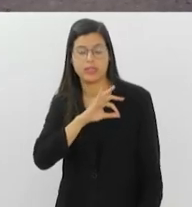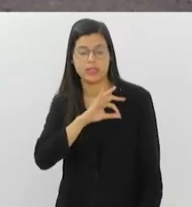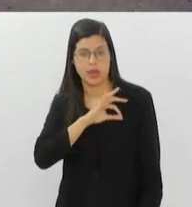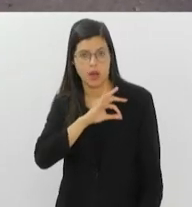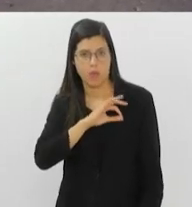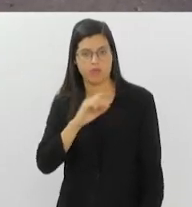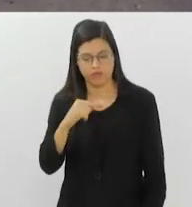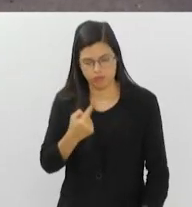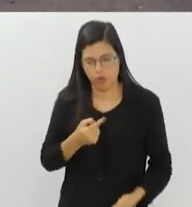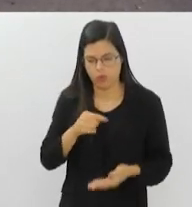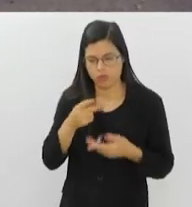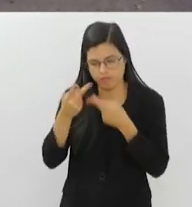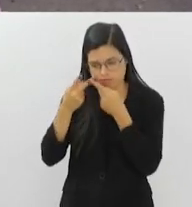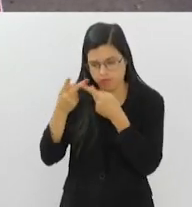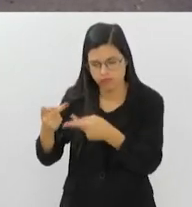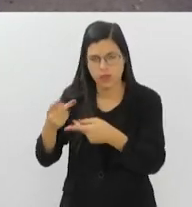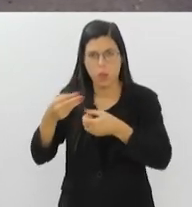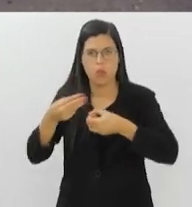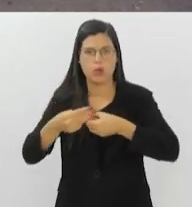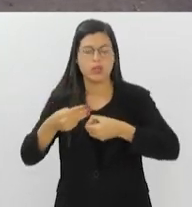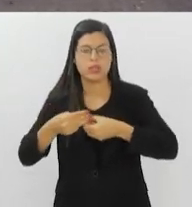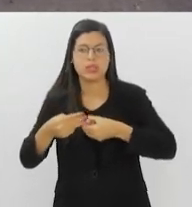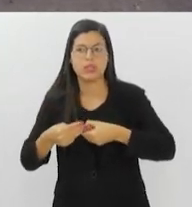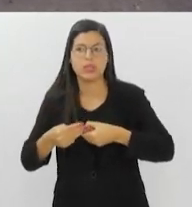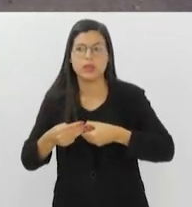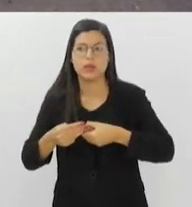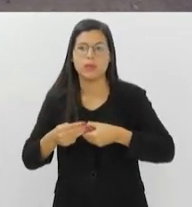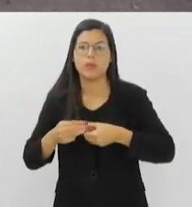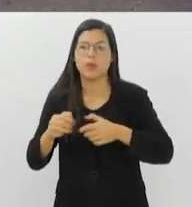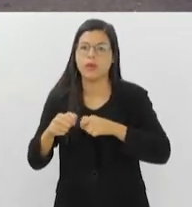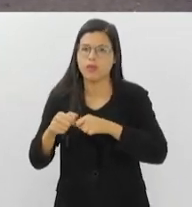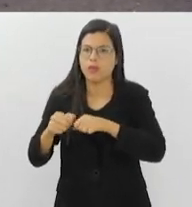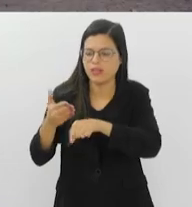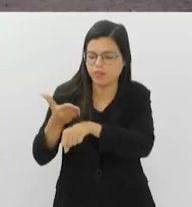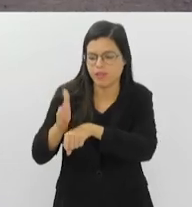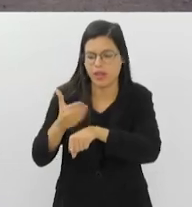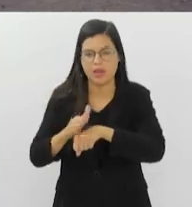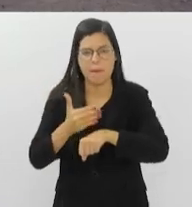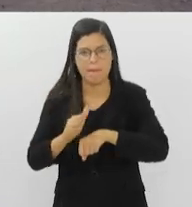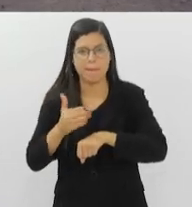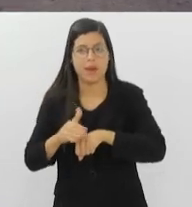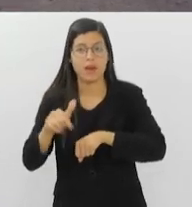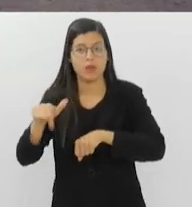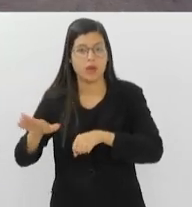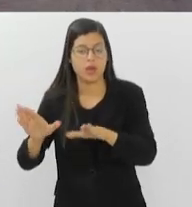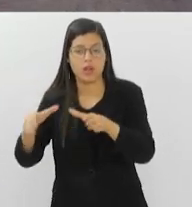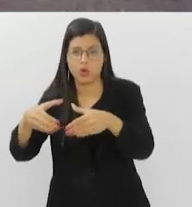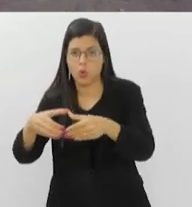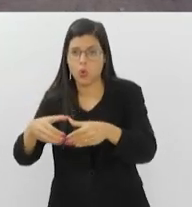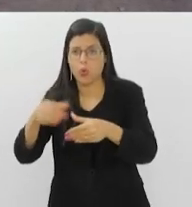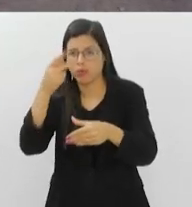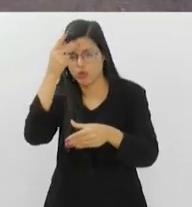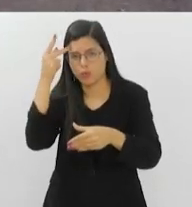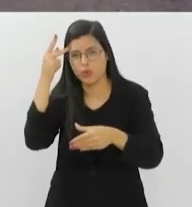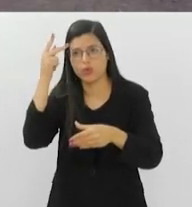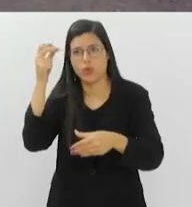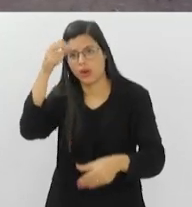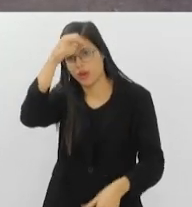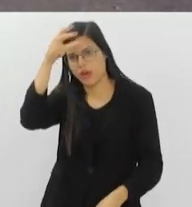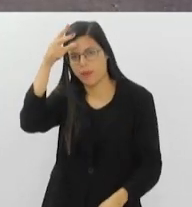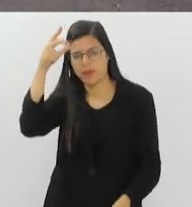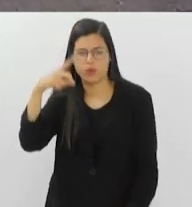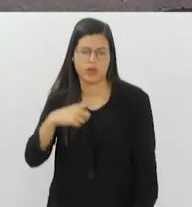município e presta um serviço de capacitação para aquele grupo de pessoas que a prefeitura